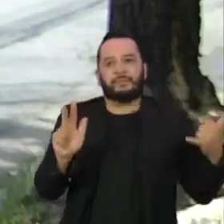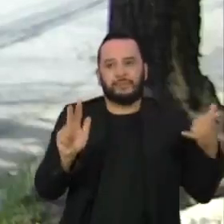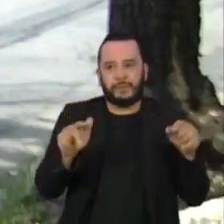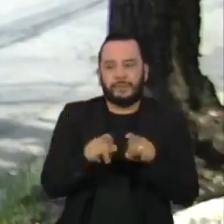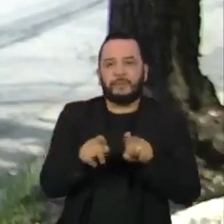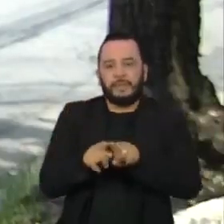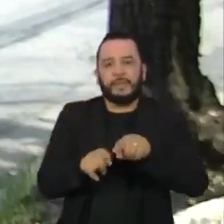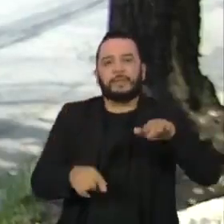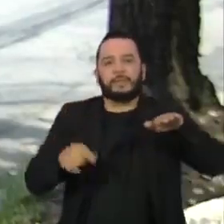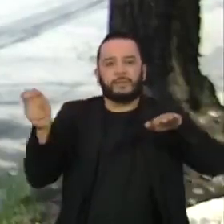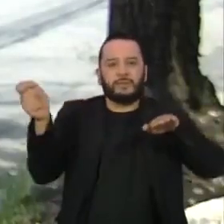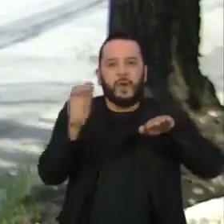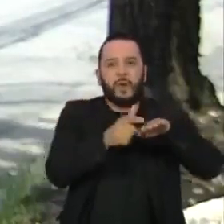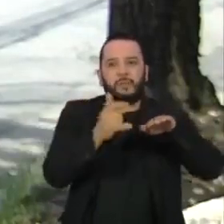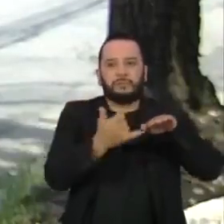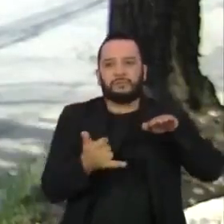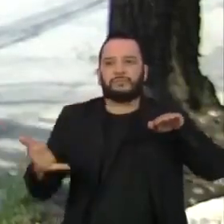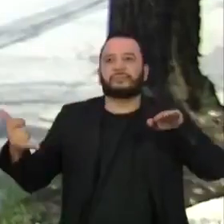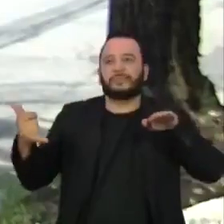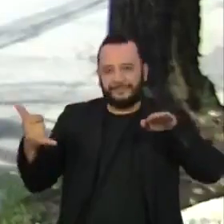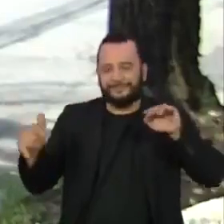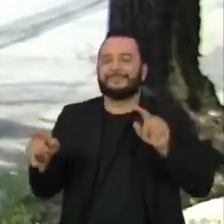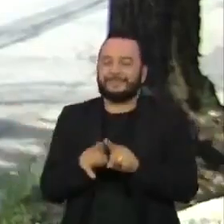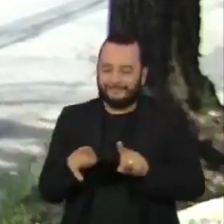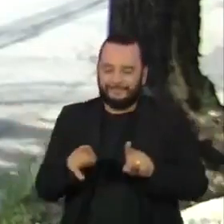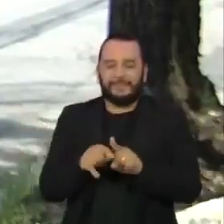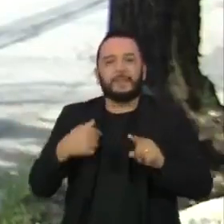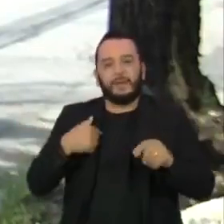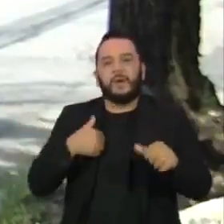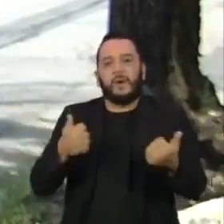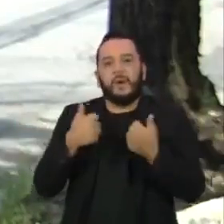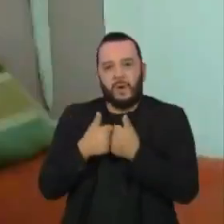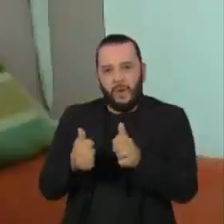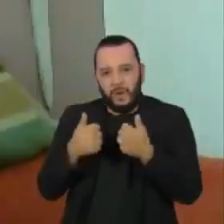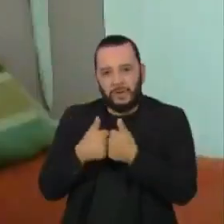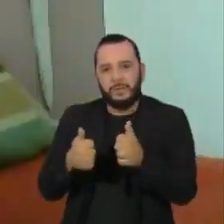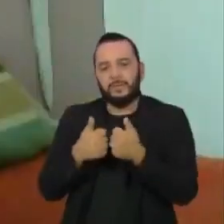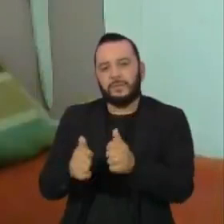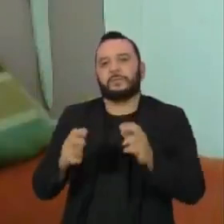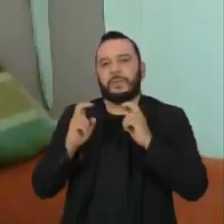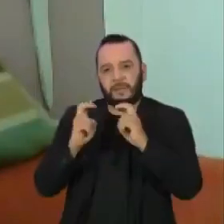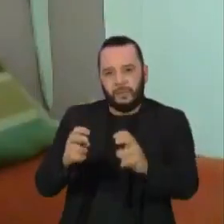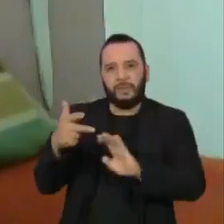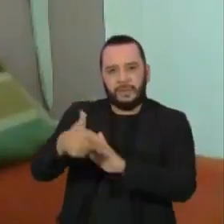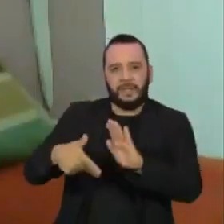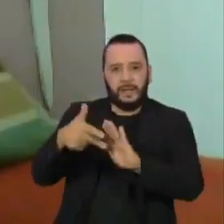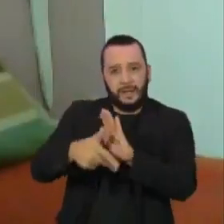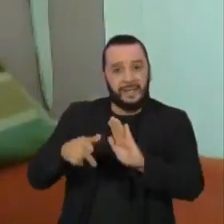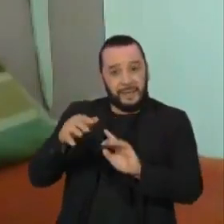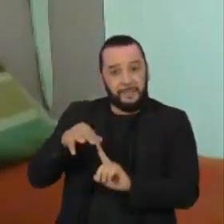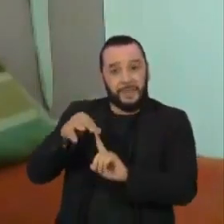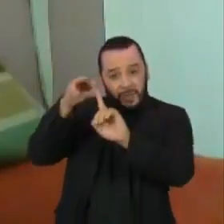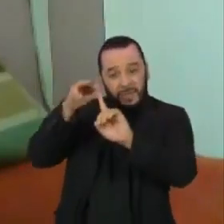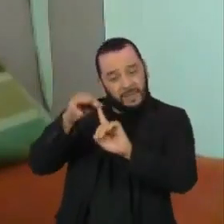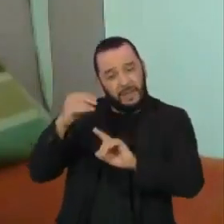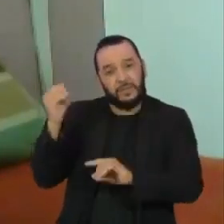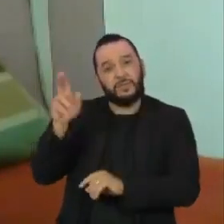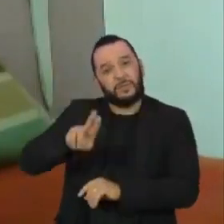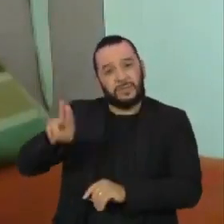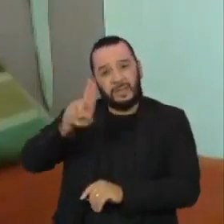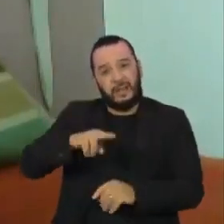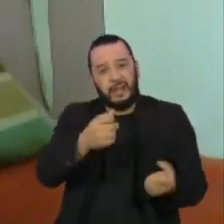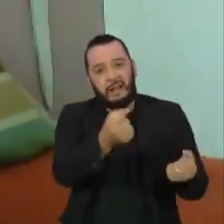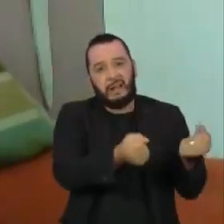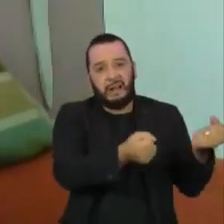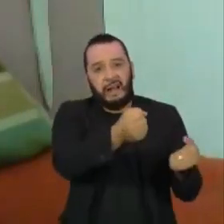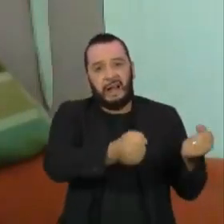nas cidades grandes, o transporte coletivo deve ser priorizado. Os governos e as empresas precisam mudar